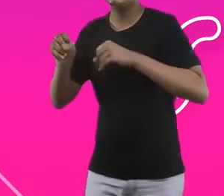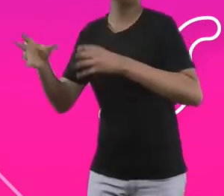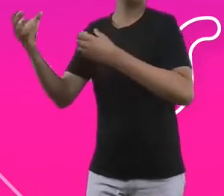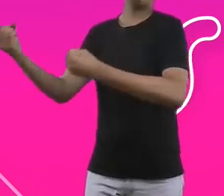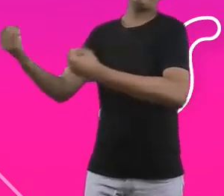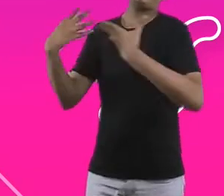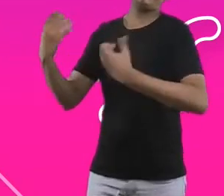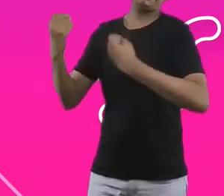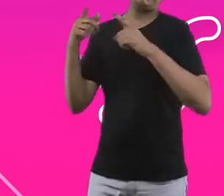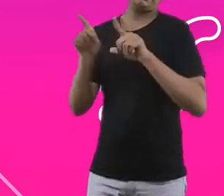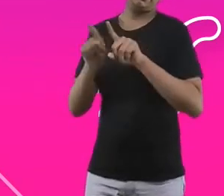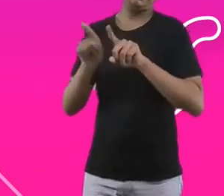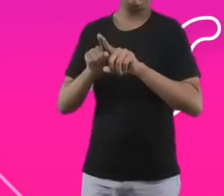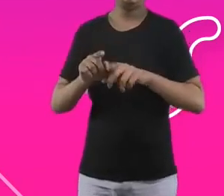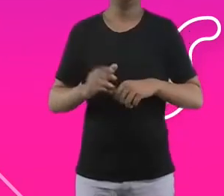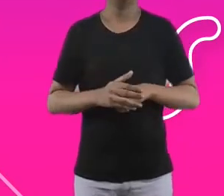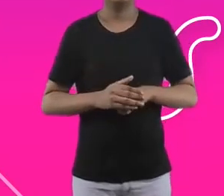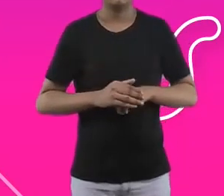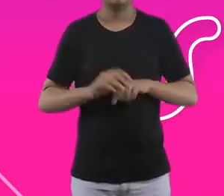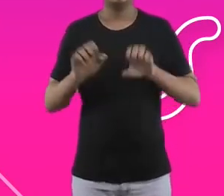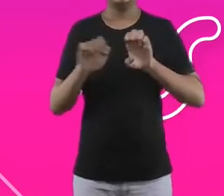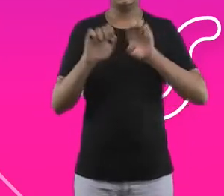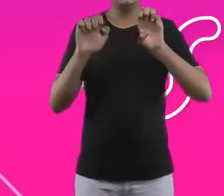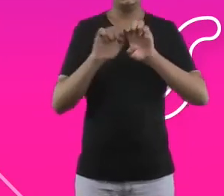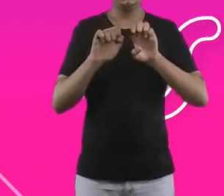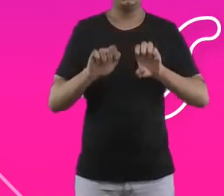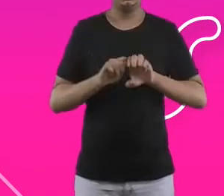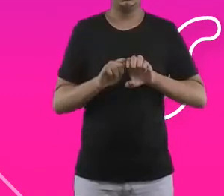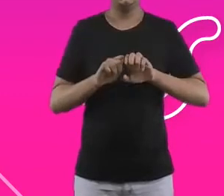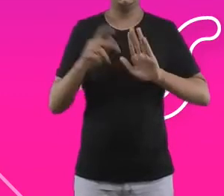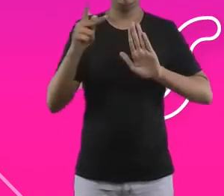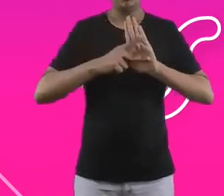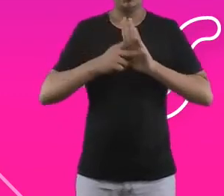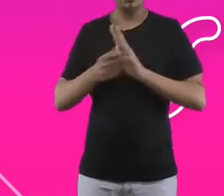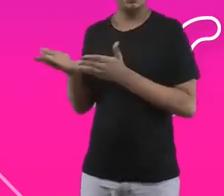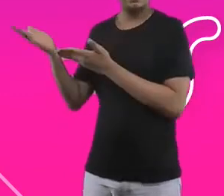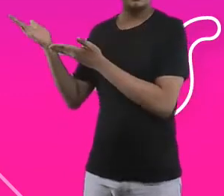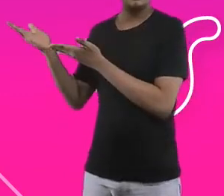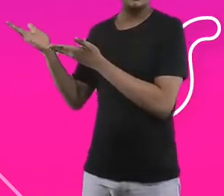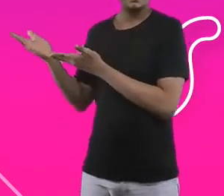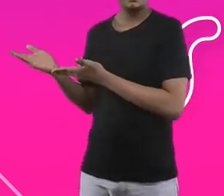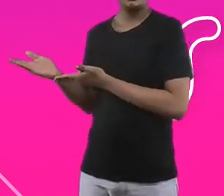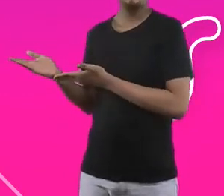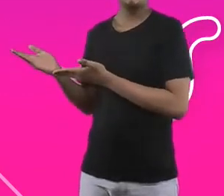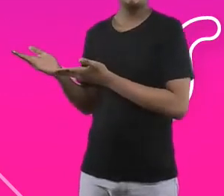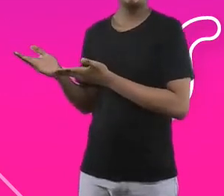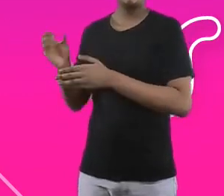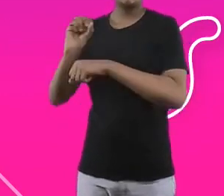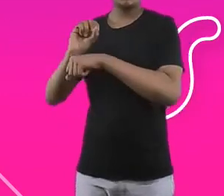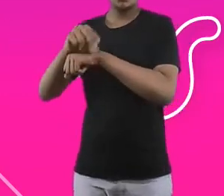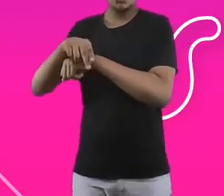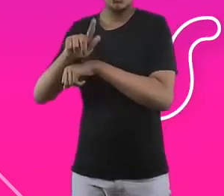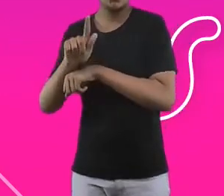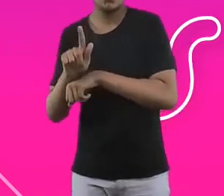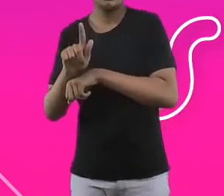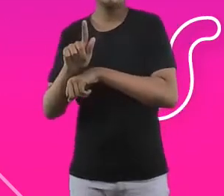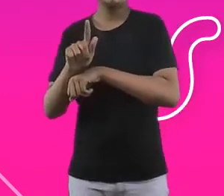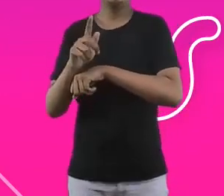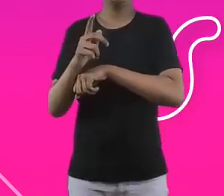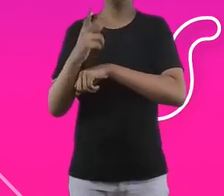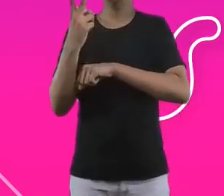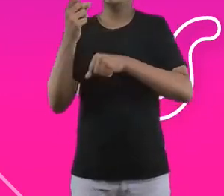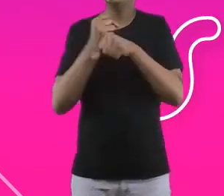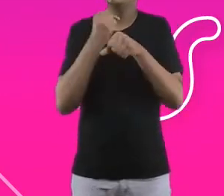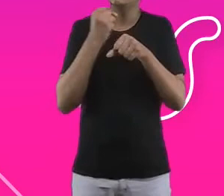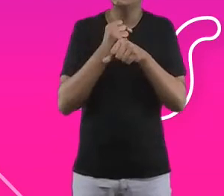A estrutura do programa se dá em dois anos. Então, as organizações sociais ficam conosco durante dois anos. Então, realmente é um trabalho super